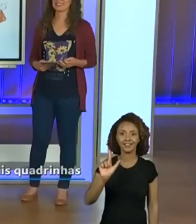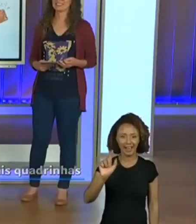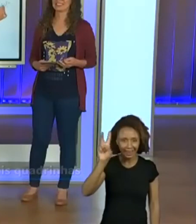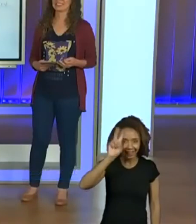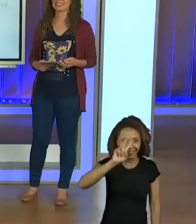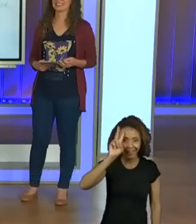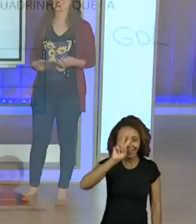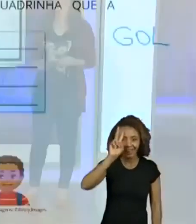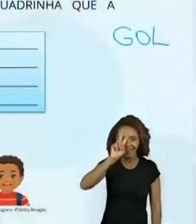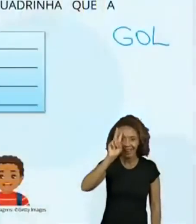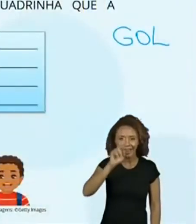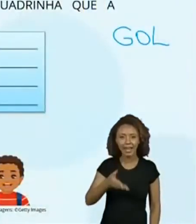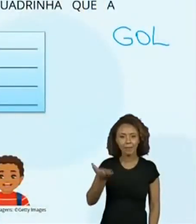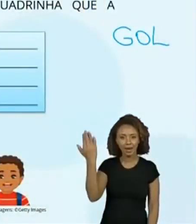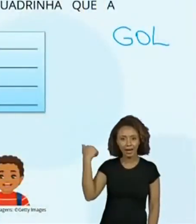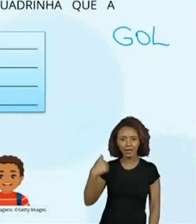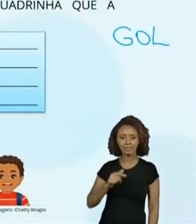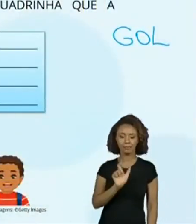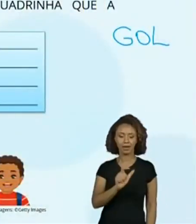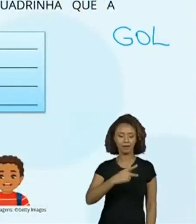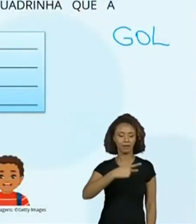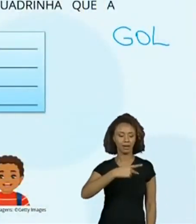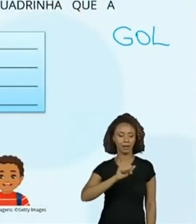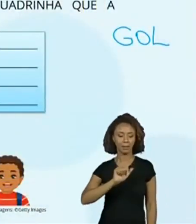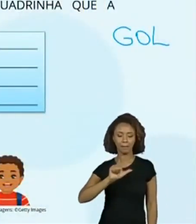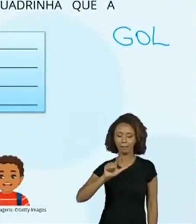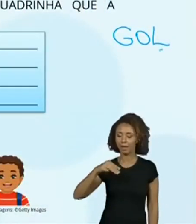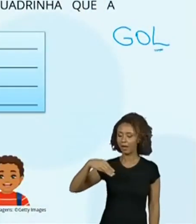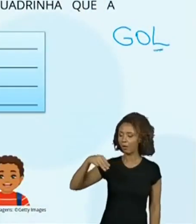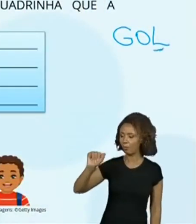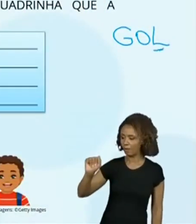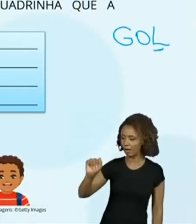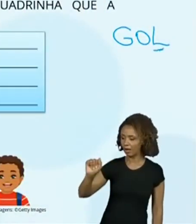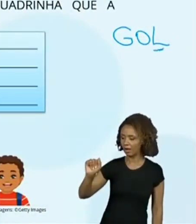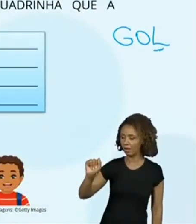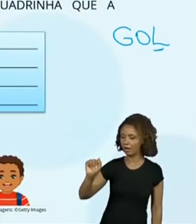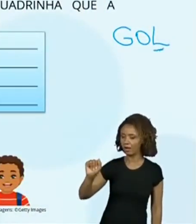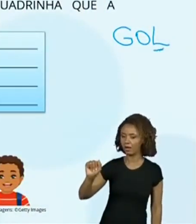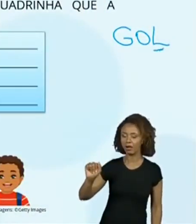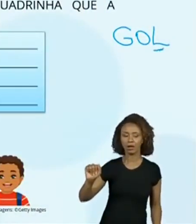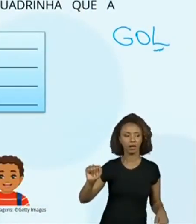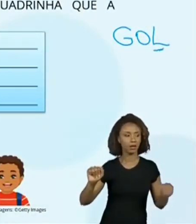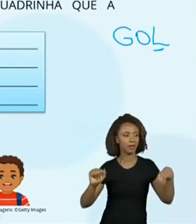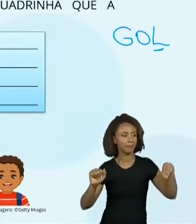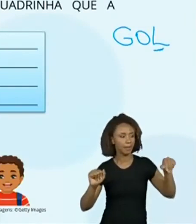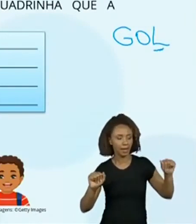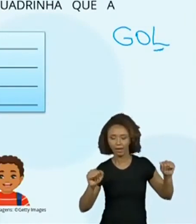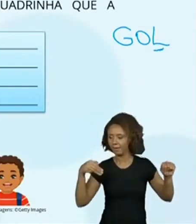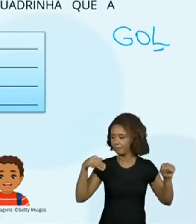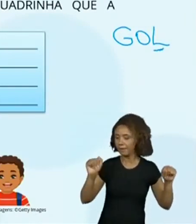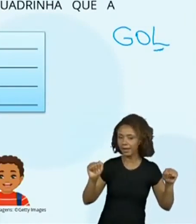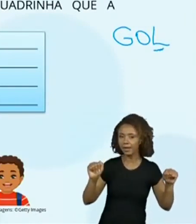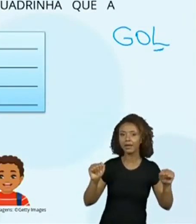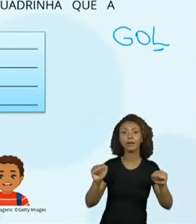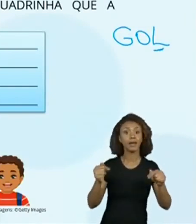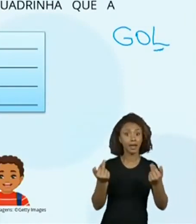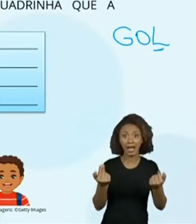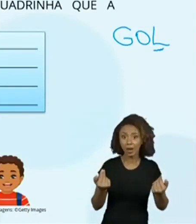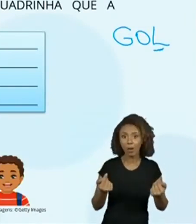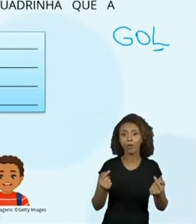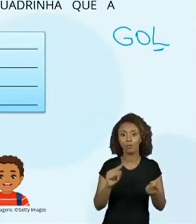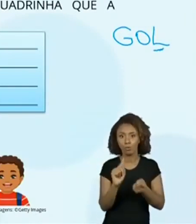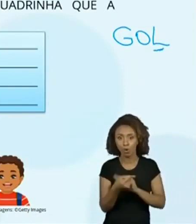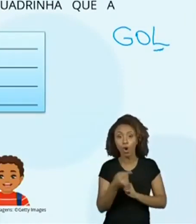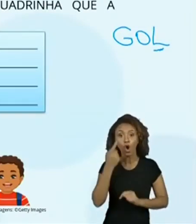escreveu palma que a gente usou a última letra e dá aquele som? Quando a gente tragou, eu não preciso